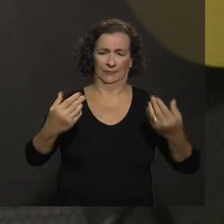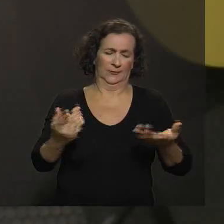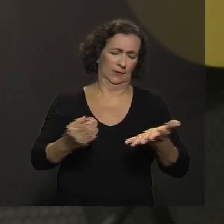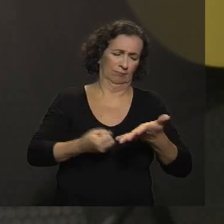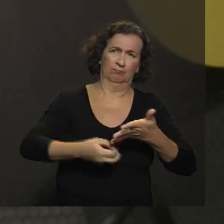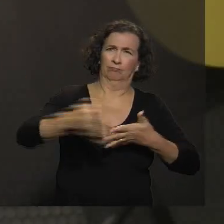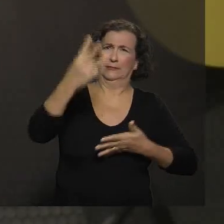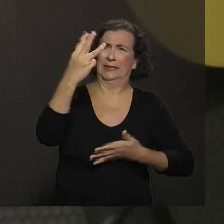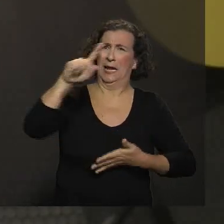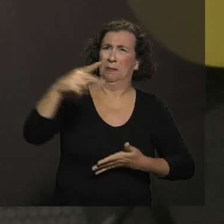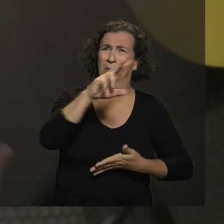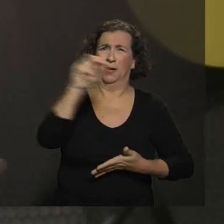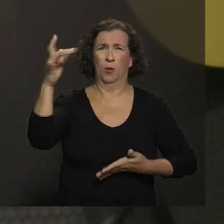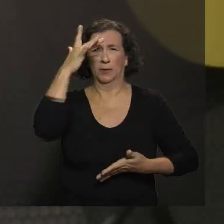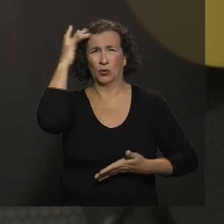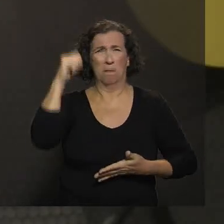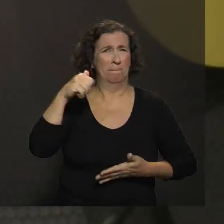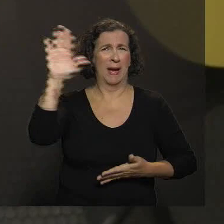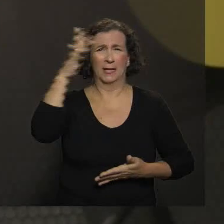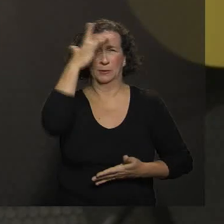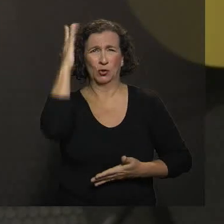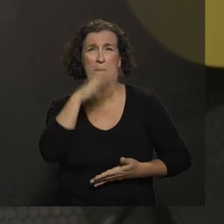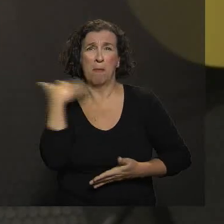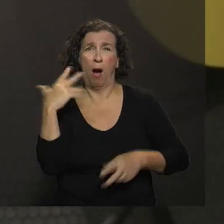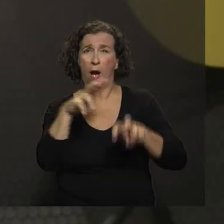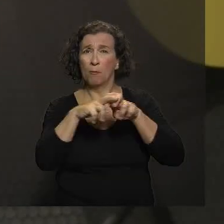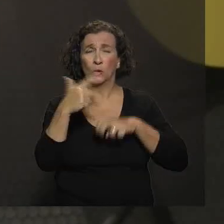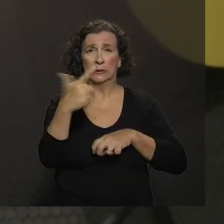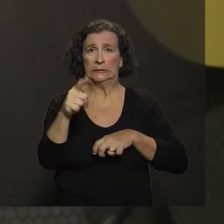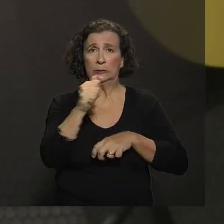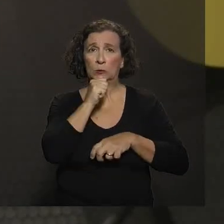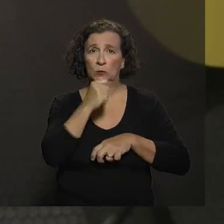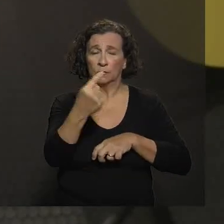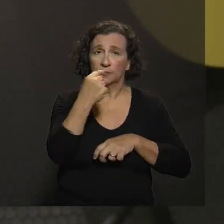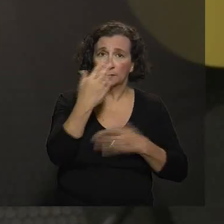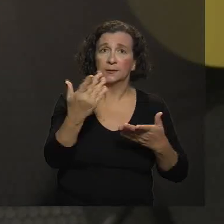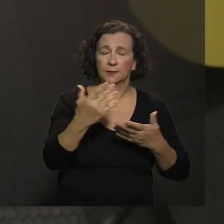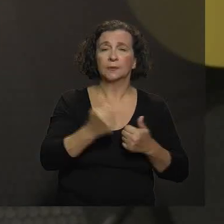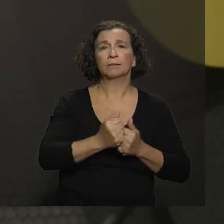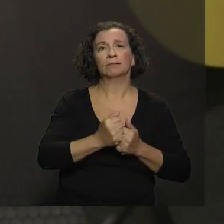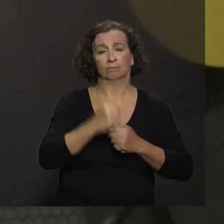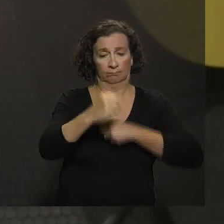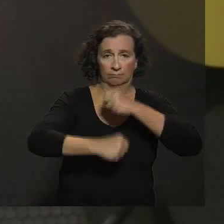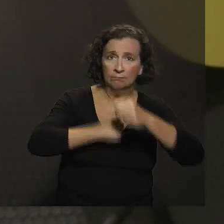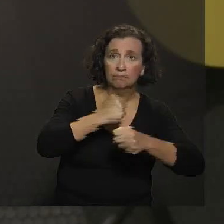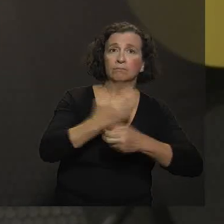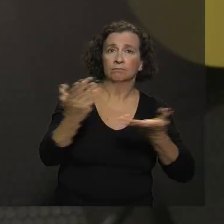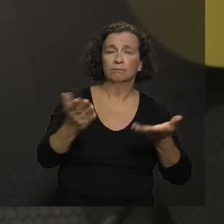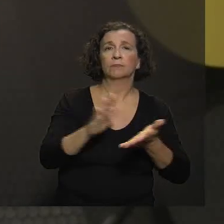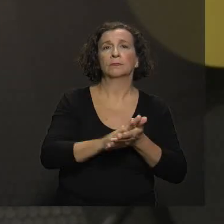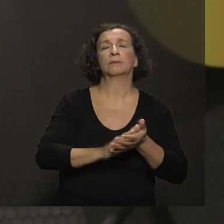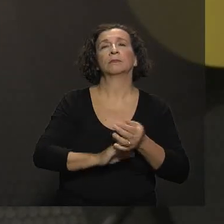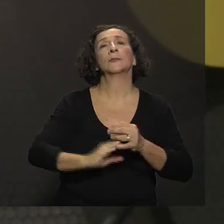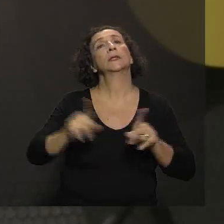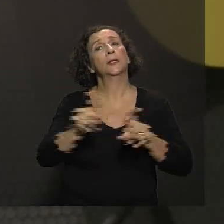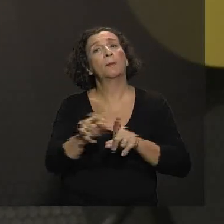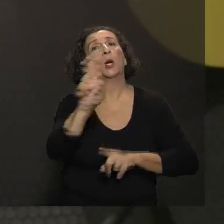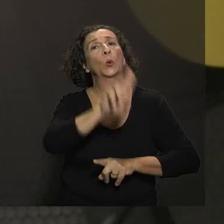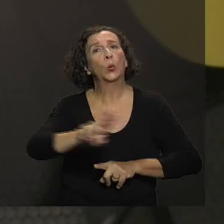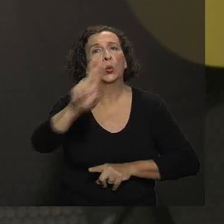falou, 3 milhões ou mais de mortes com certeza são evitadas a cada ano no mundo pelo uso de vacinas seguras,